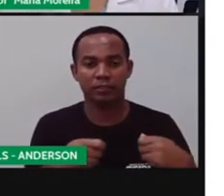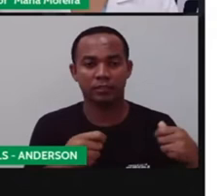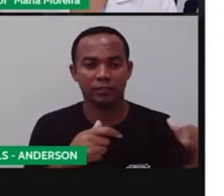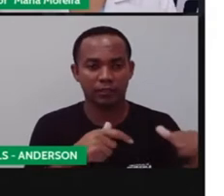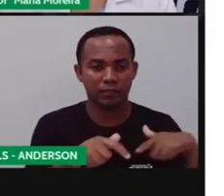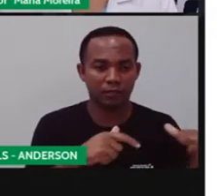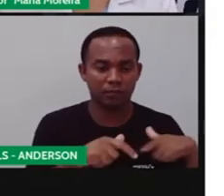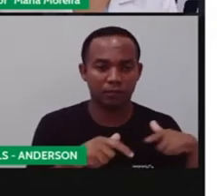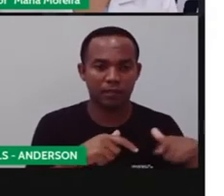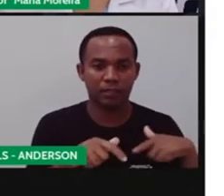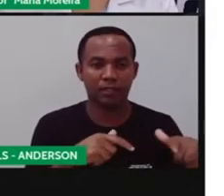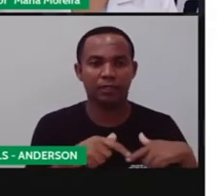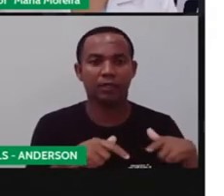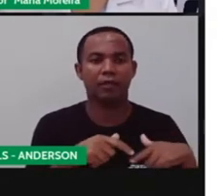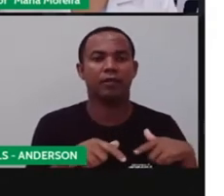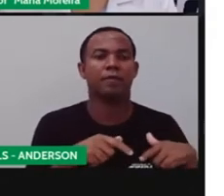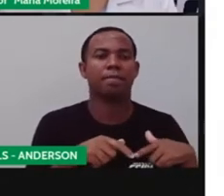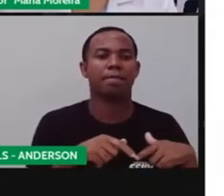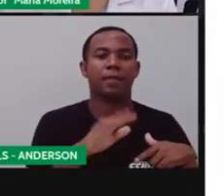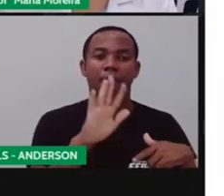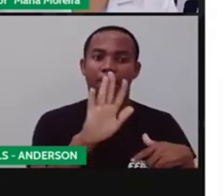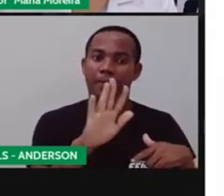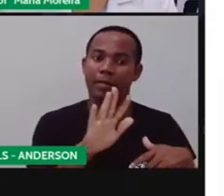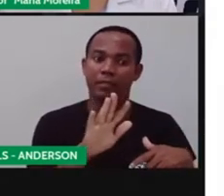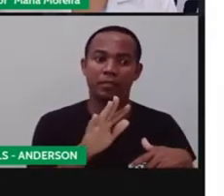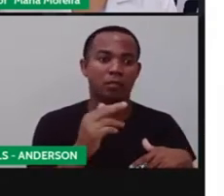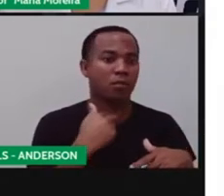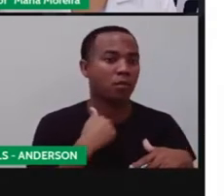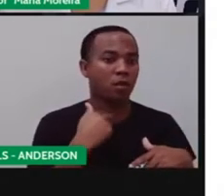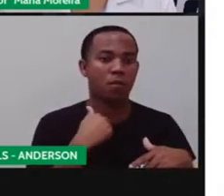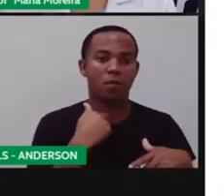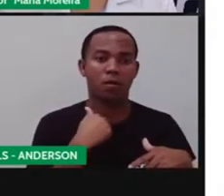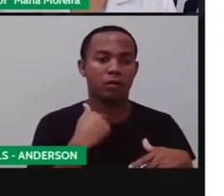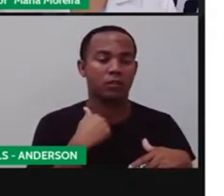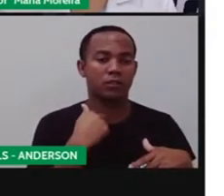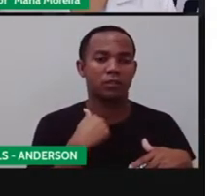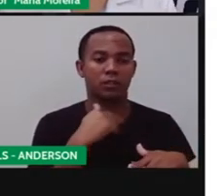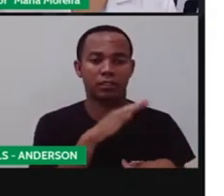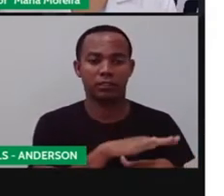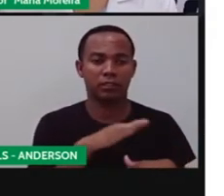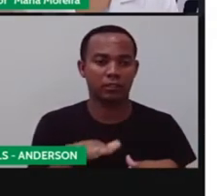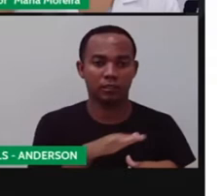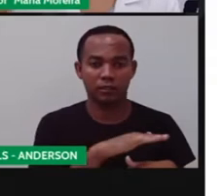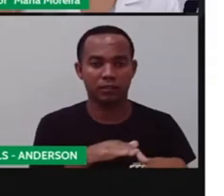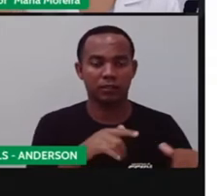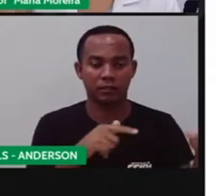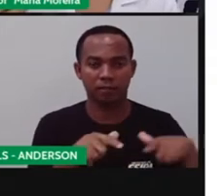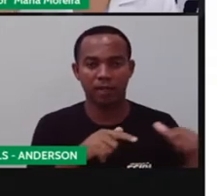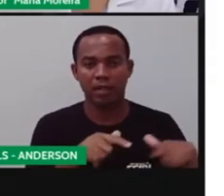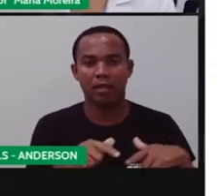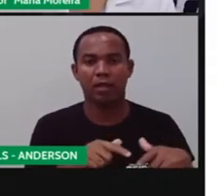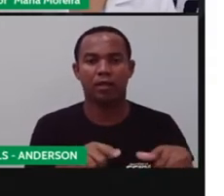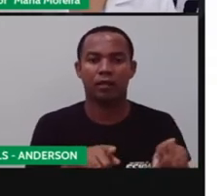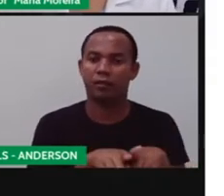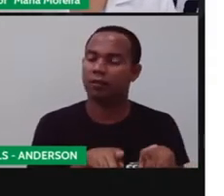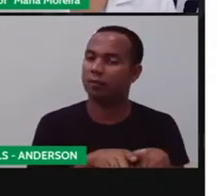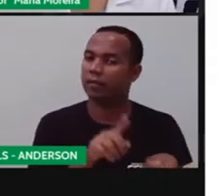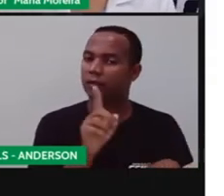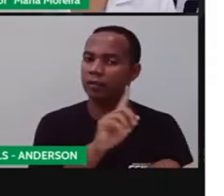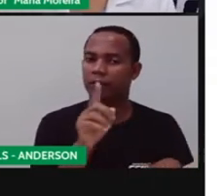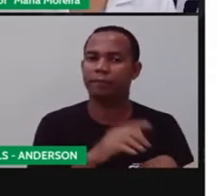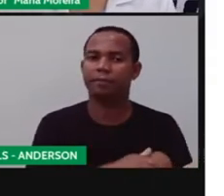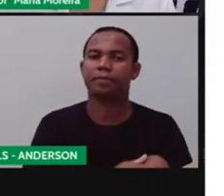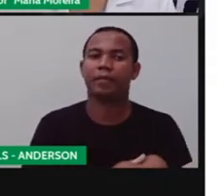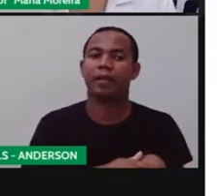trabalhar, né? Que a gente sabe que criança não deve trabalhar, não pode, tá? E do outro temos crianças que,